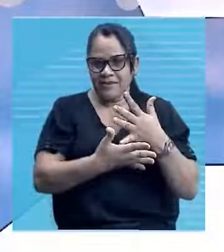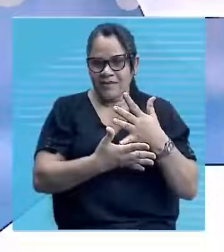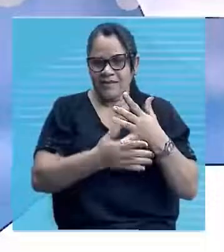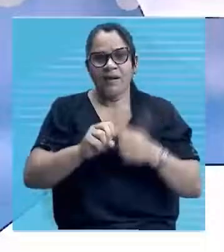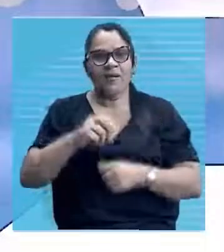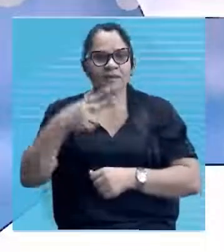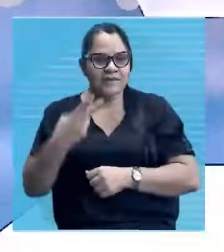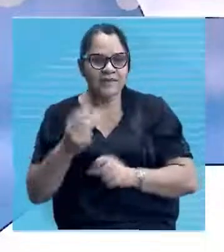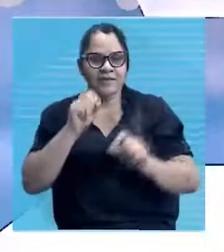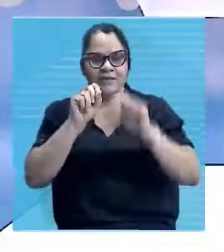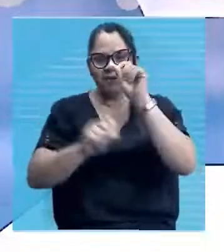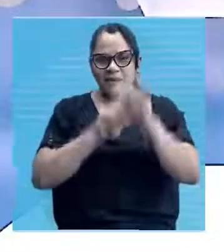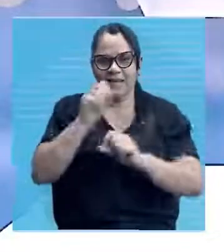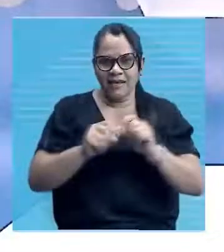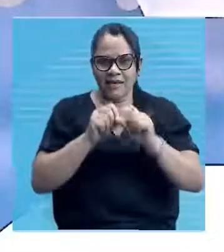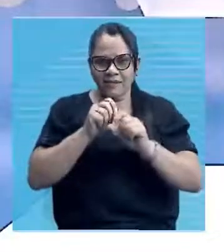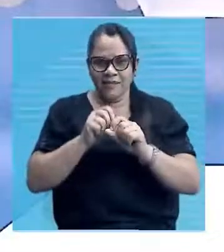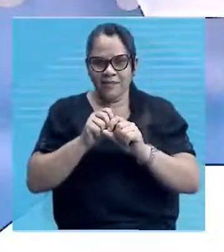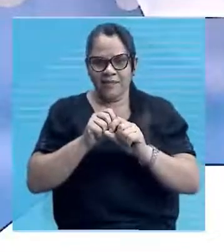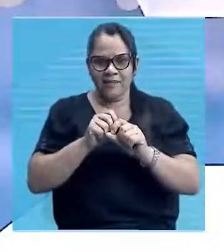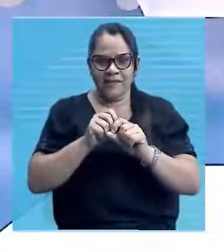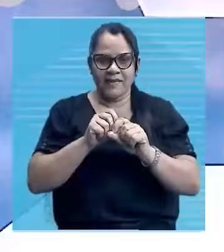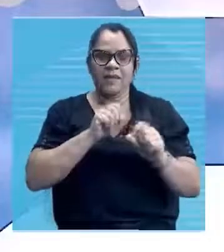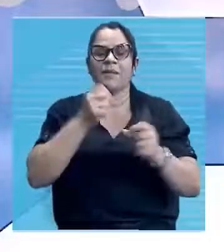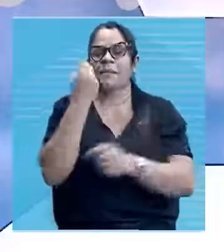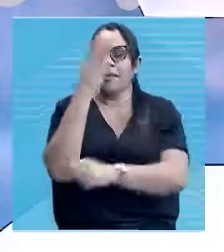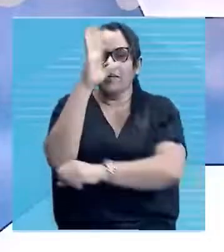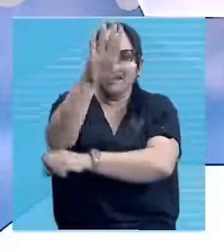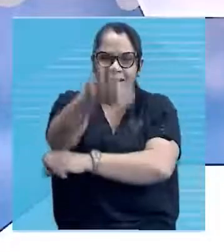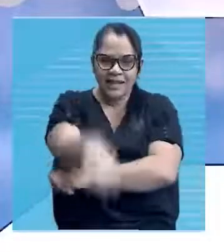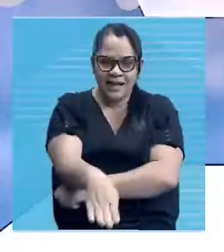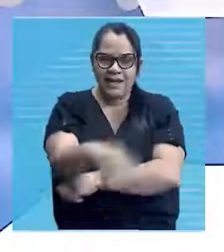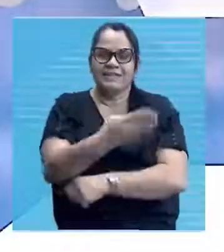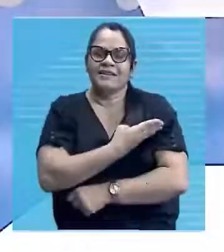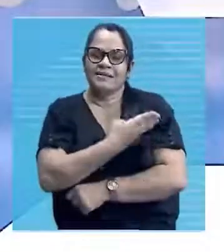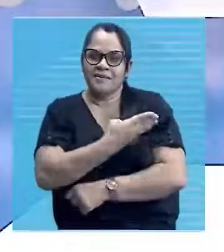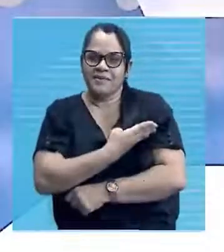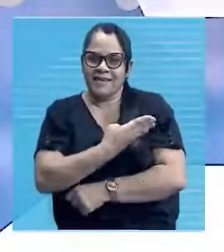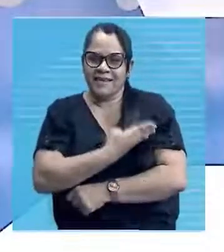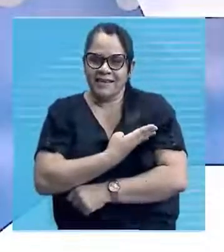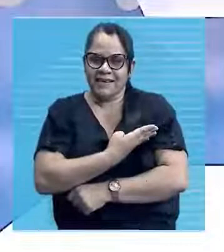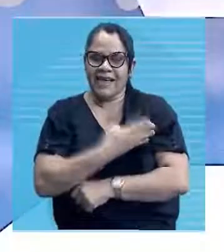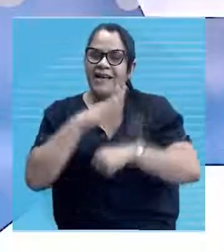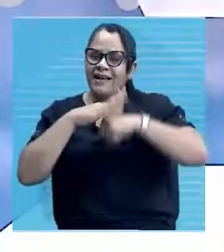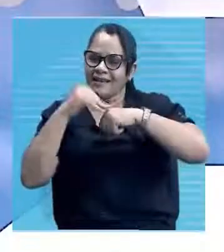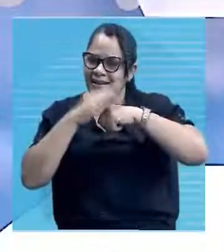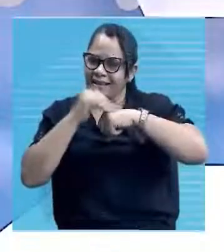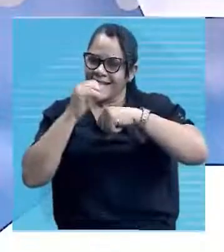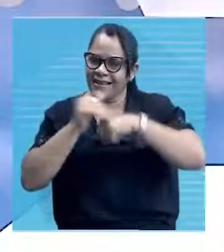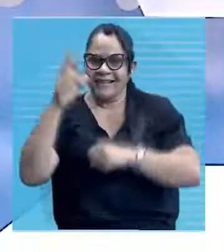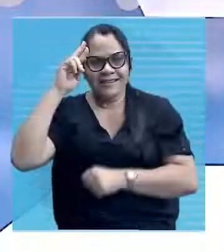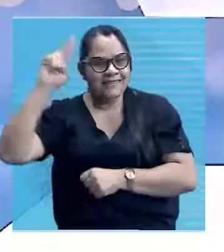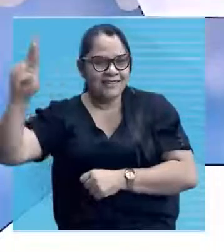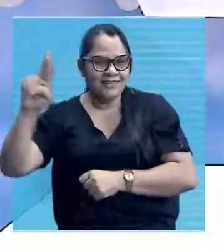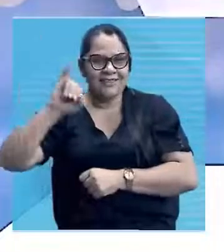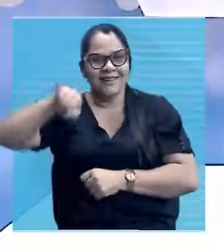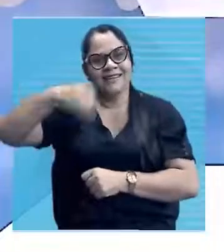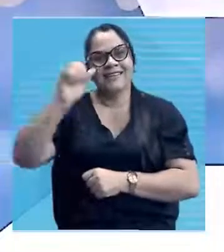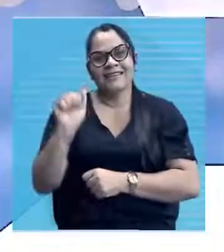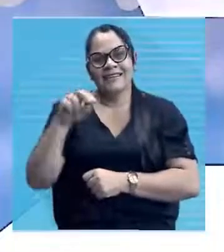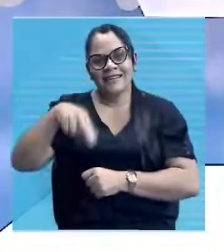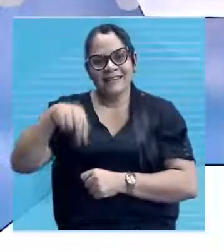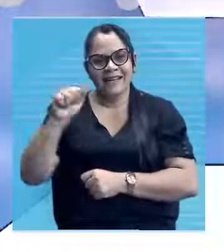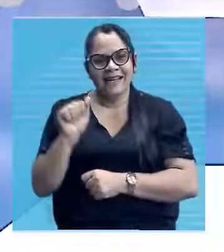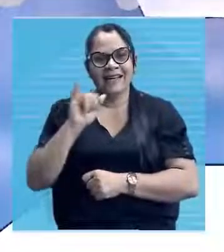estendendo a nossa comunicação. Boa tarde também para a nossa amiga aqui, a nossa querida Janaína, que está na parte técnica,